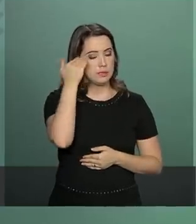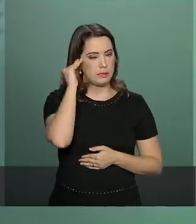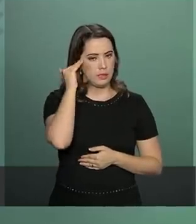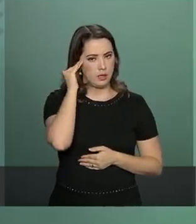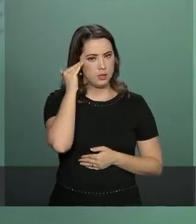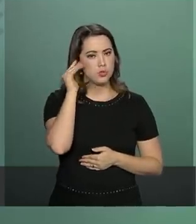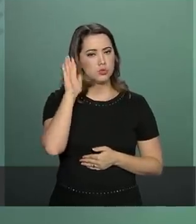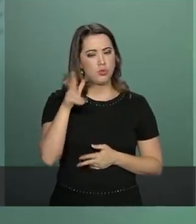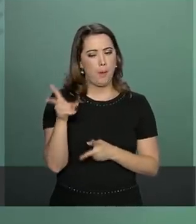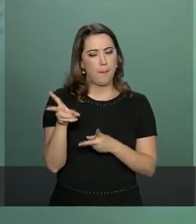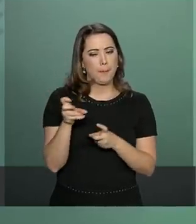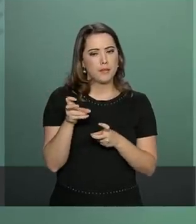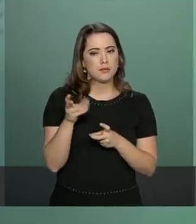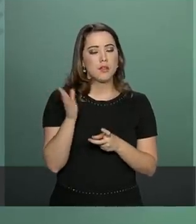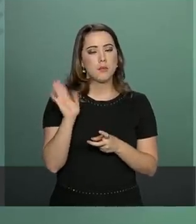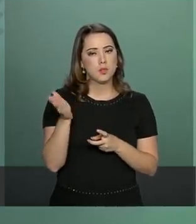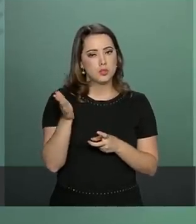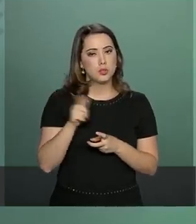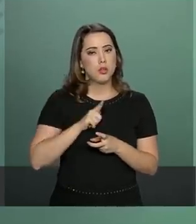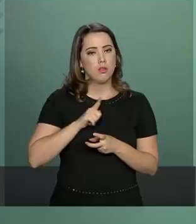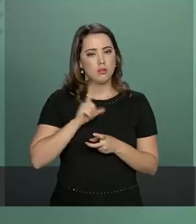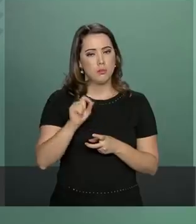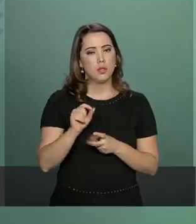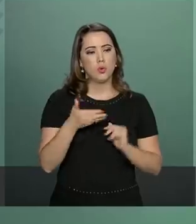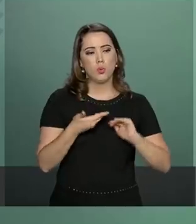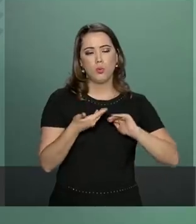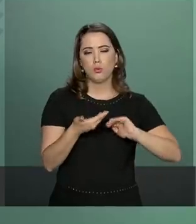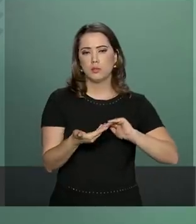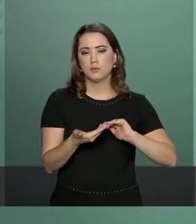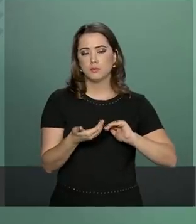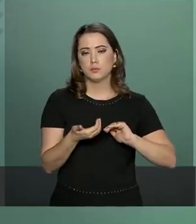como percebe também por parte do Congresso,